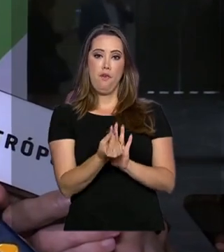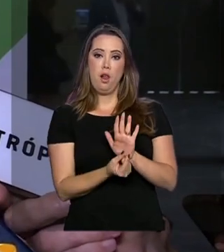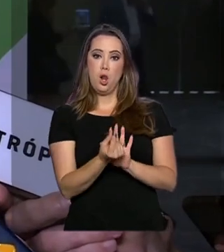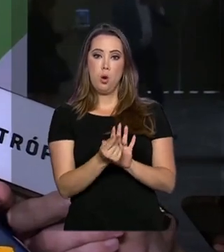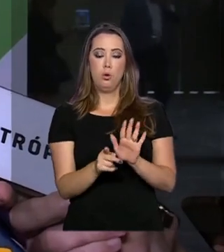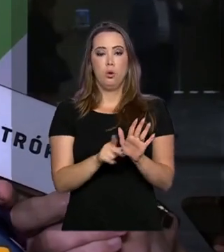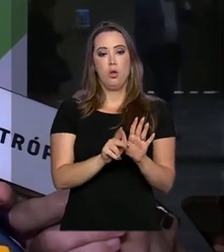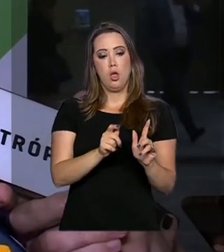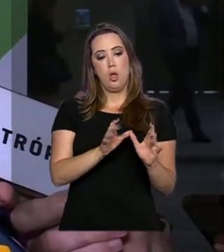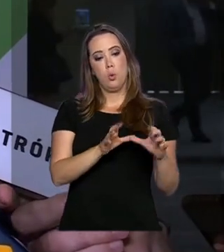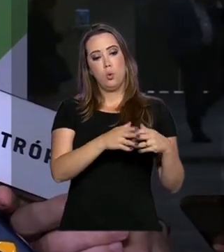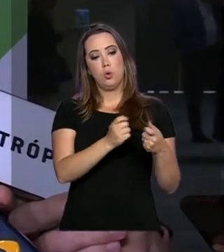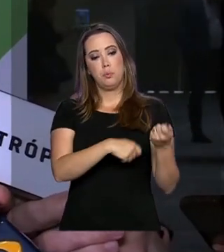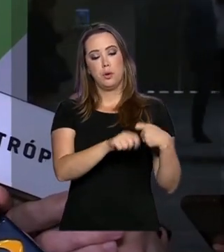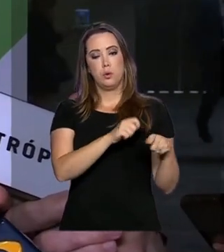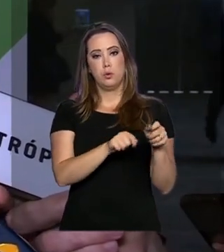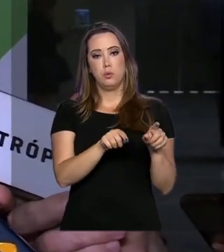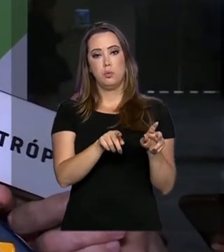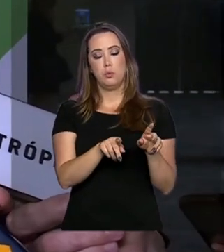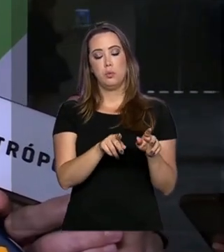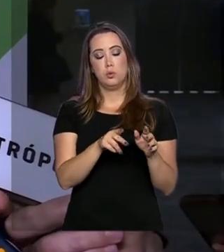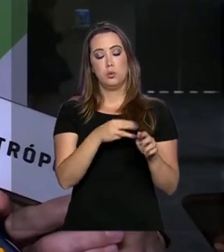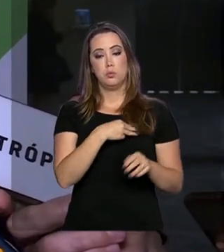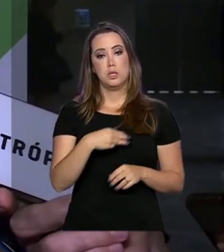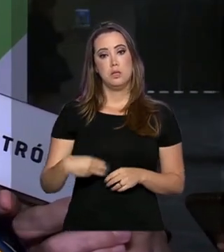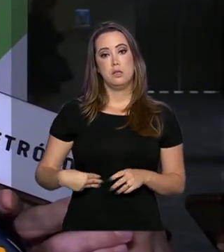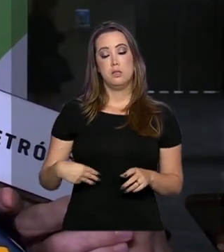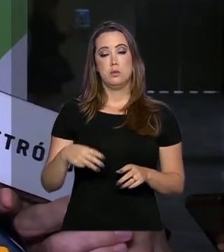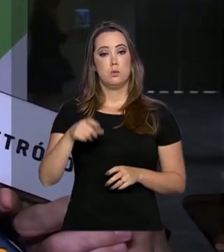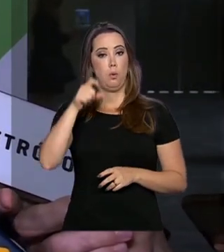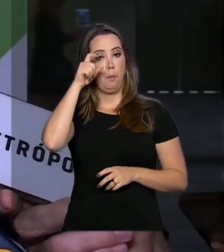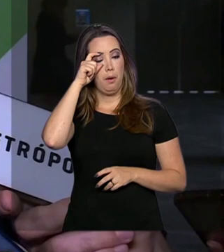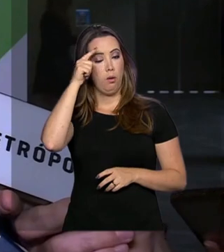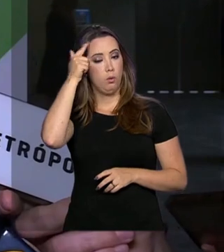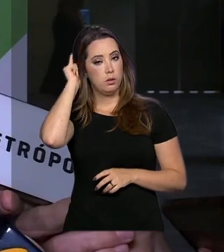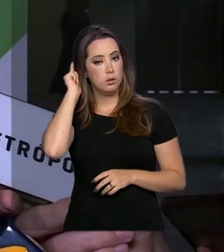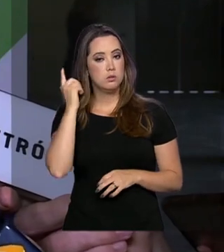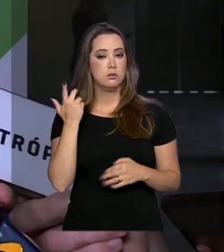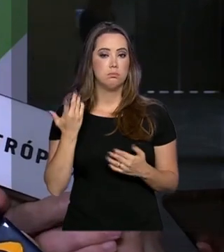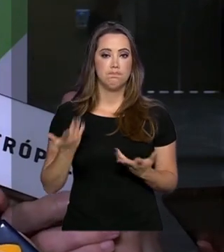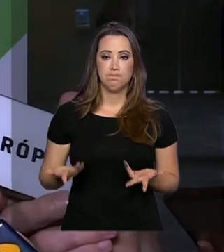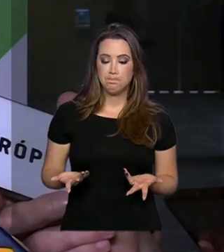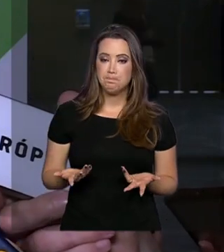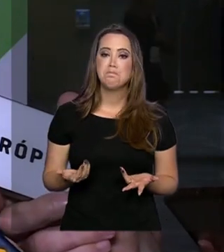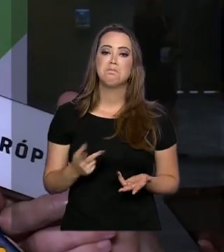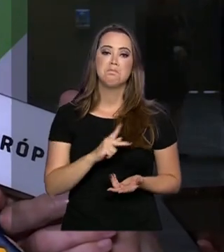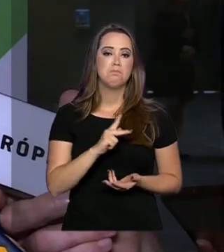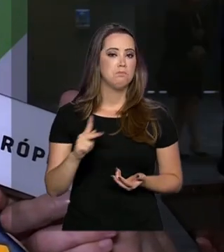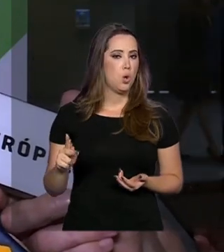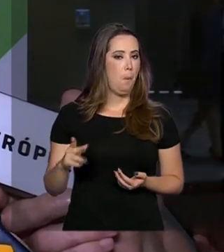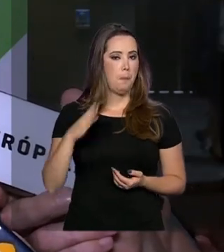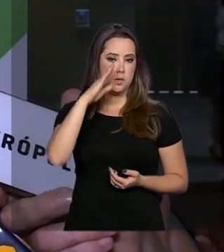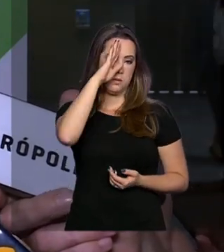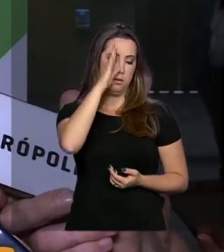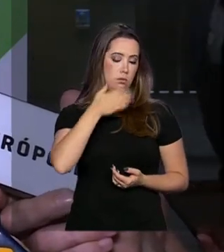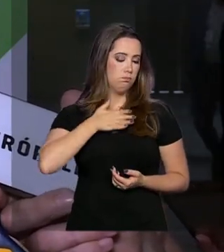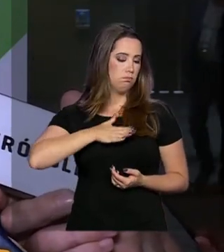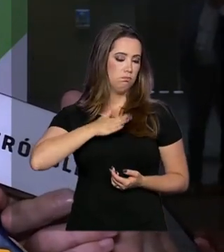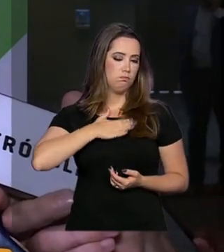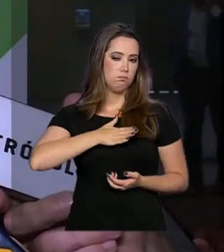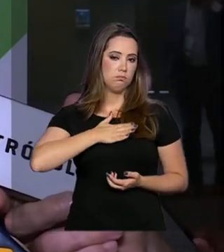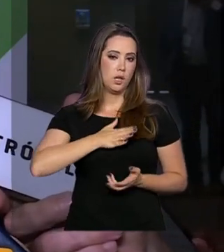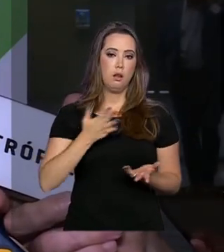a equipe econômica liderada pelo ministro Paulo Guedes. É dessa forma que vai ser feito, o presidente está tranquilo, ele disse,